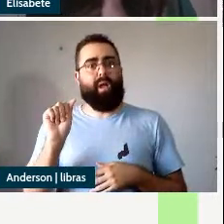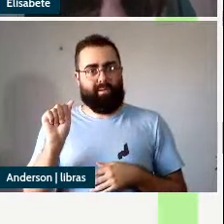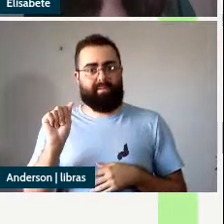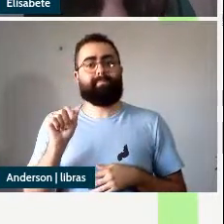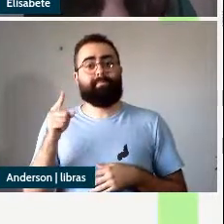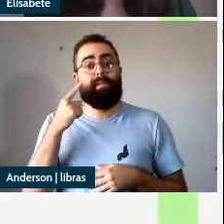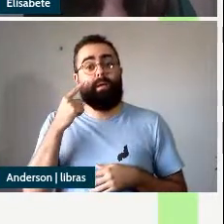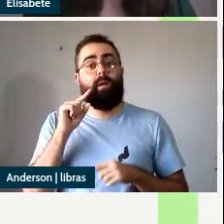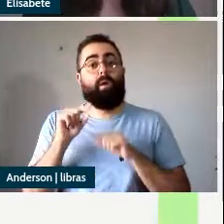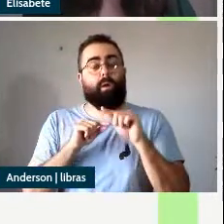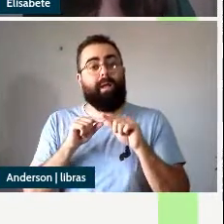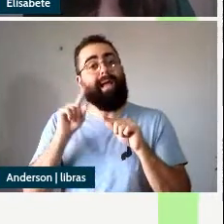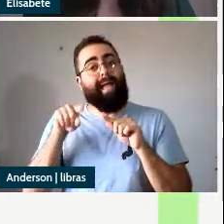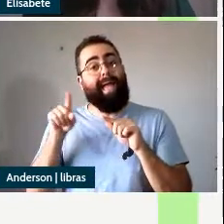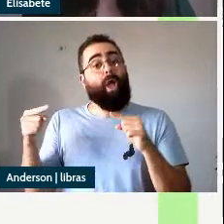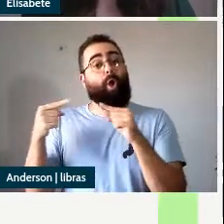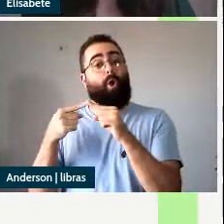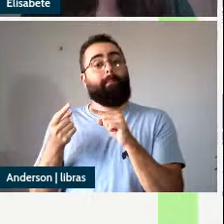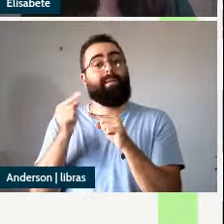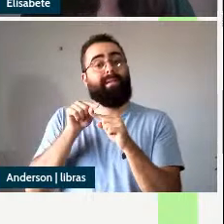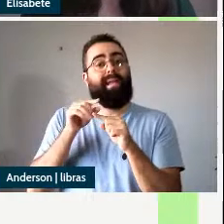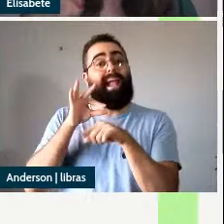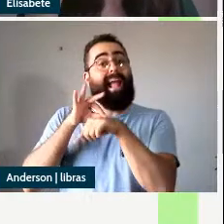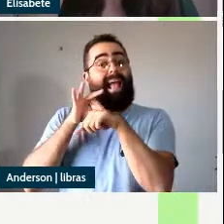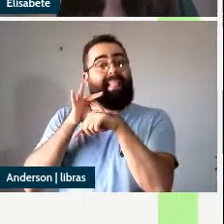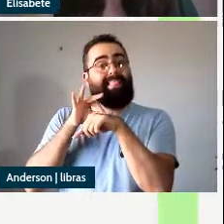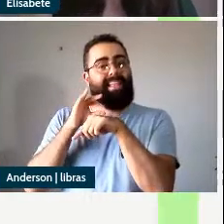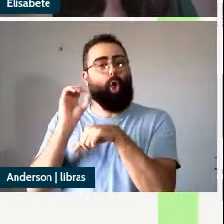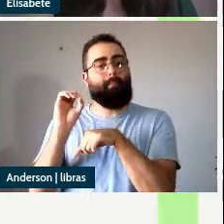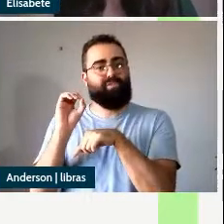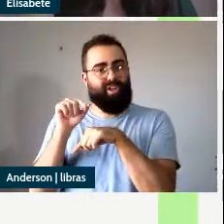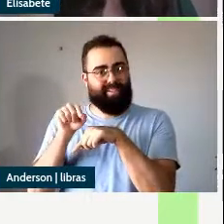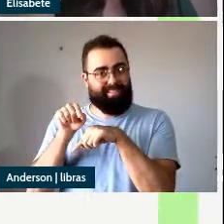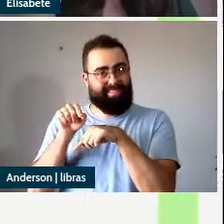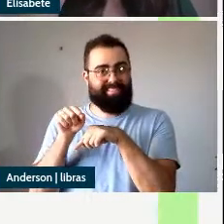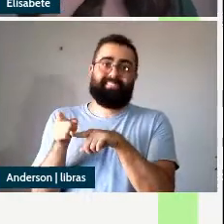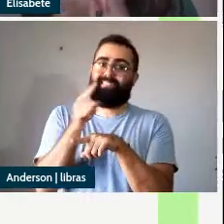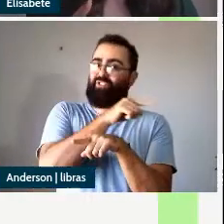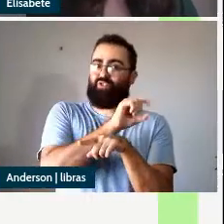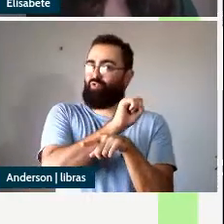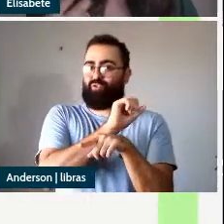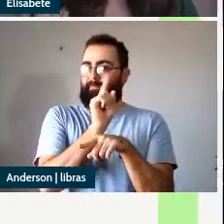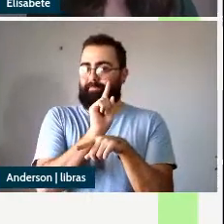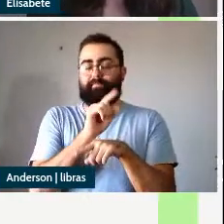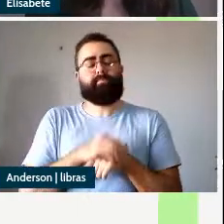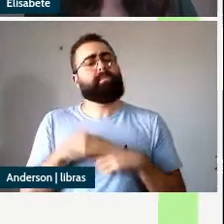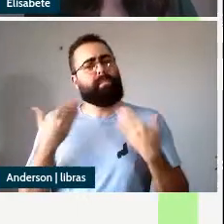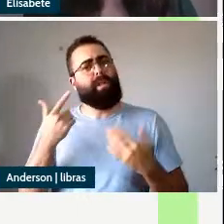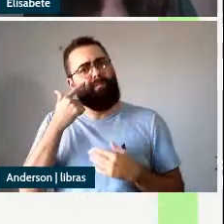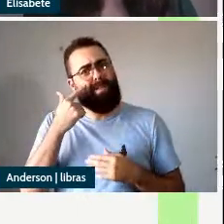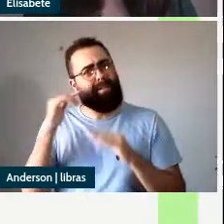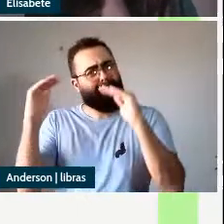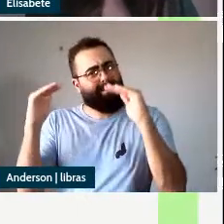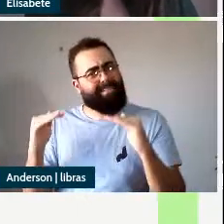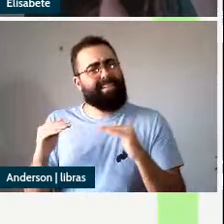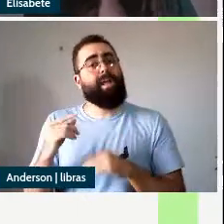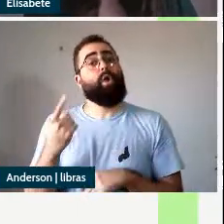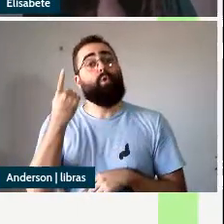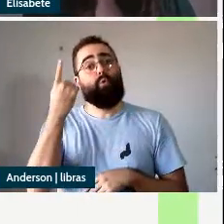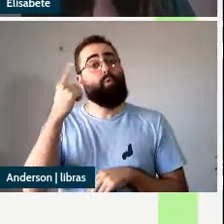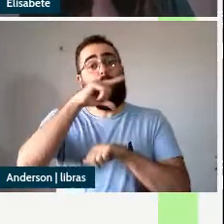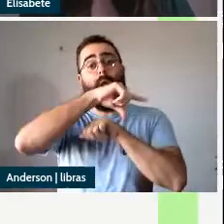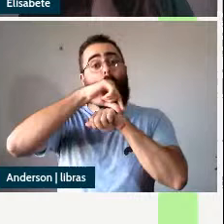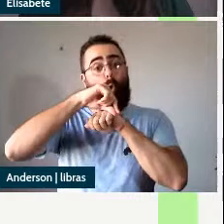o objeto direto da oração matriz nessas duas sentenças o que acontece é que nós temos um único argumento que